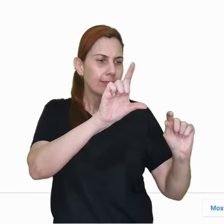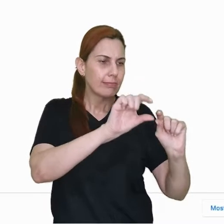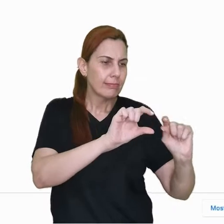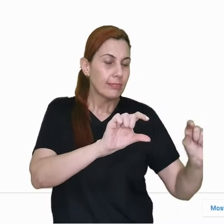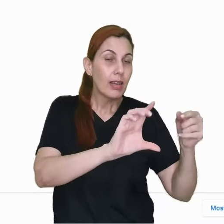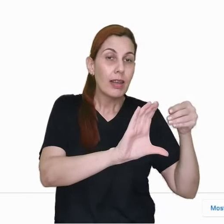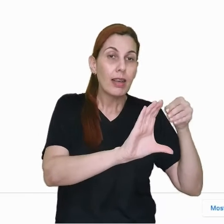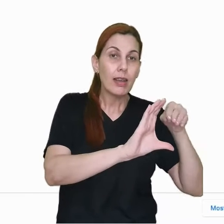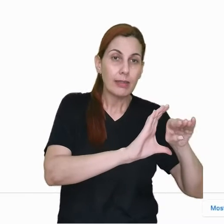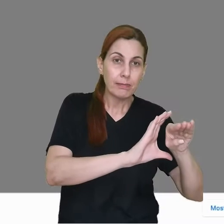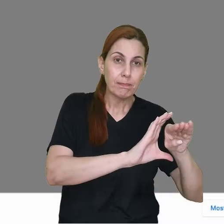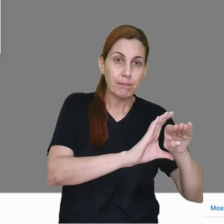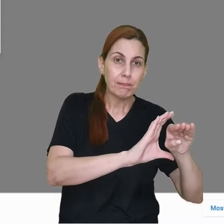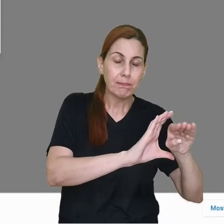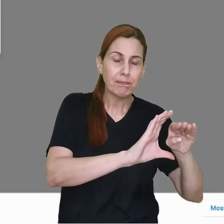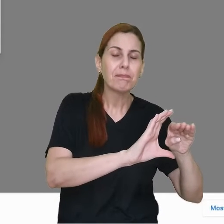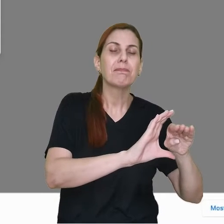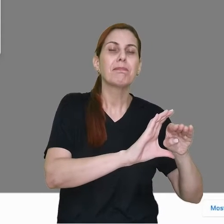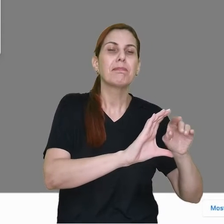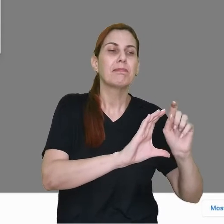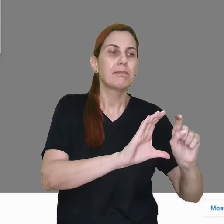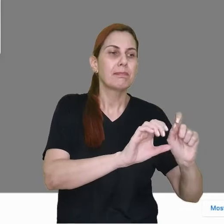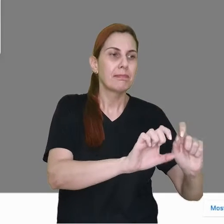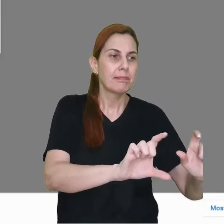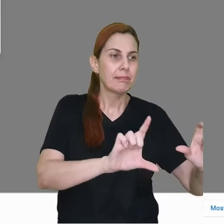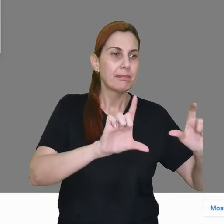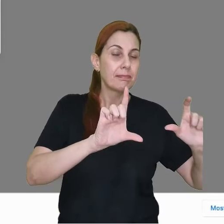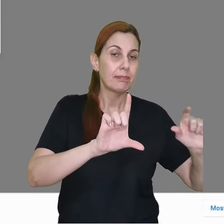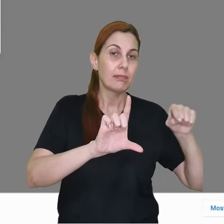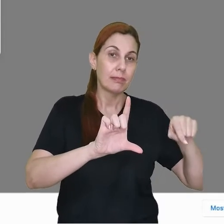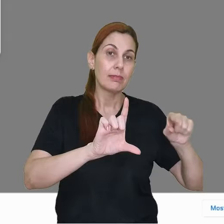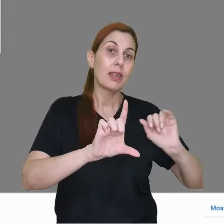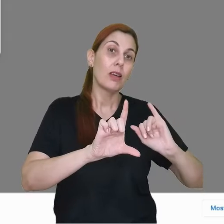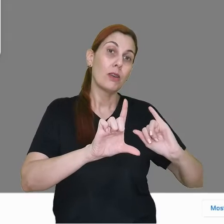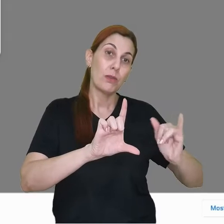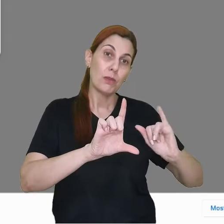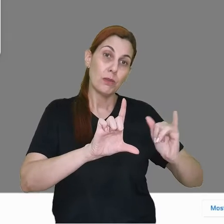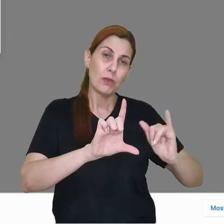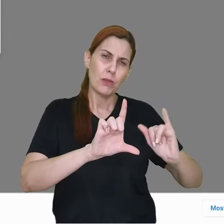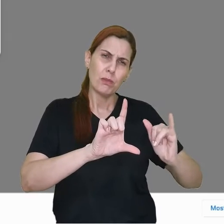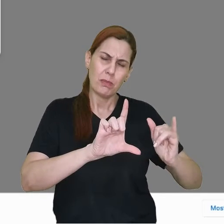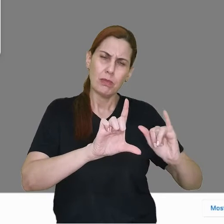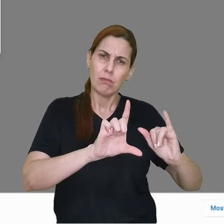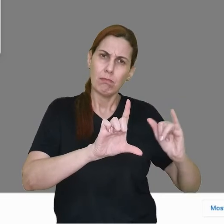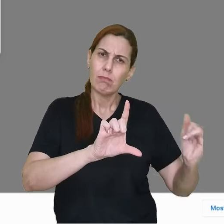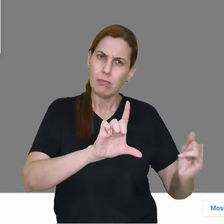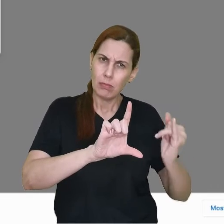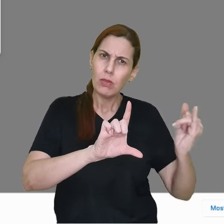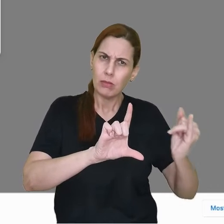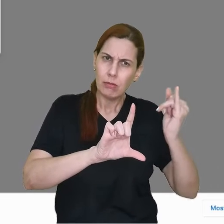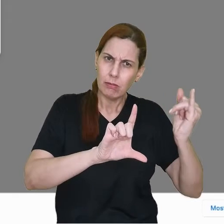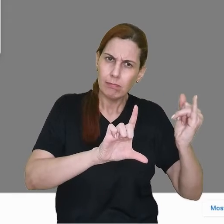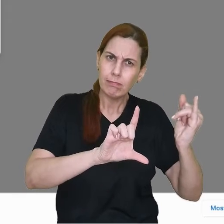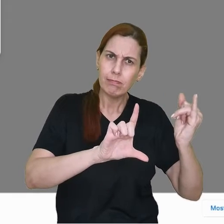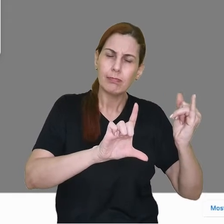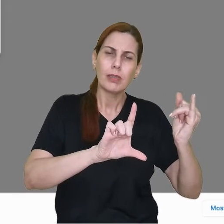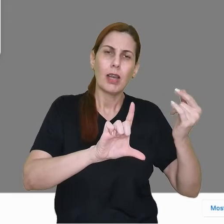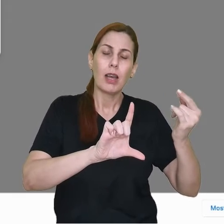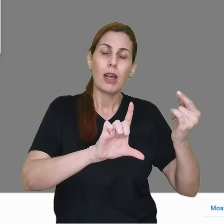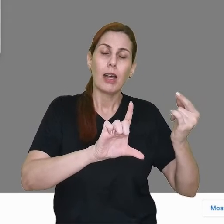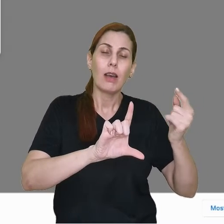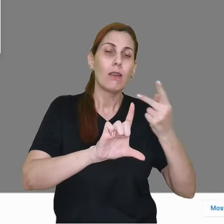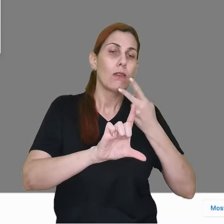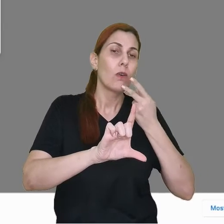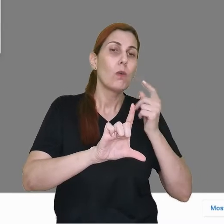item Arquivar. Cliquei aqui, vai aparecer algumas informações aqui bem importantes, uma